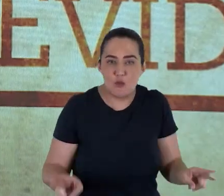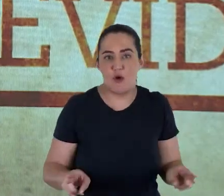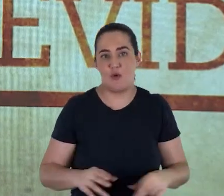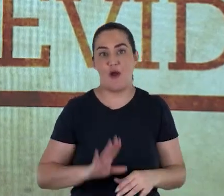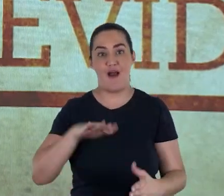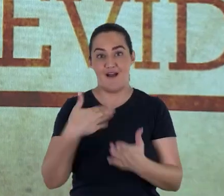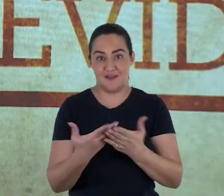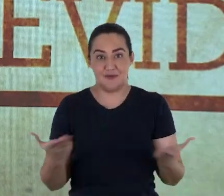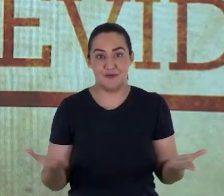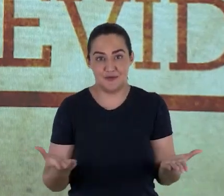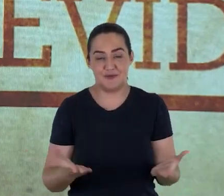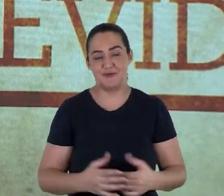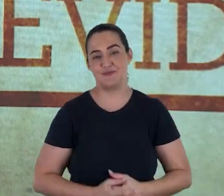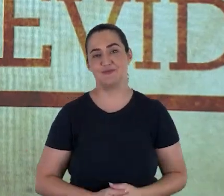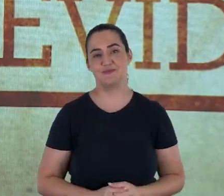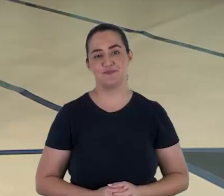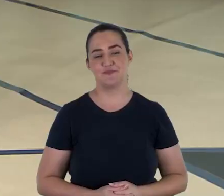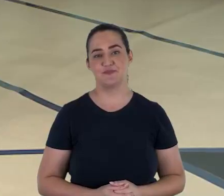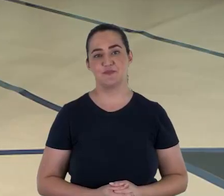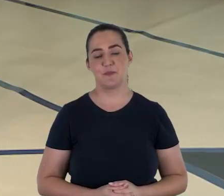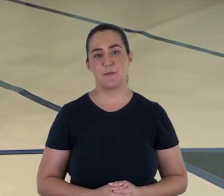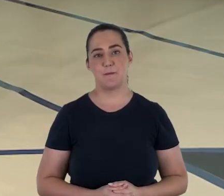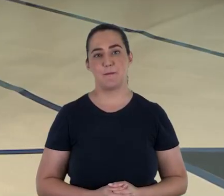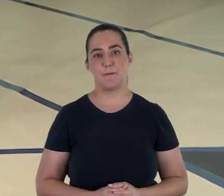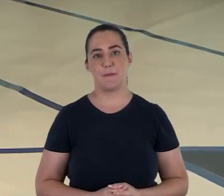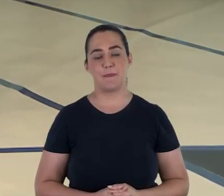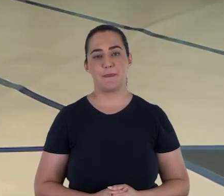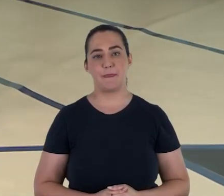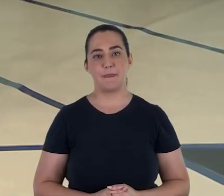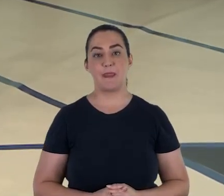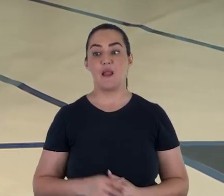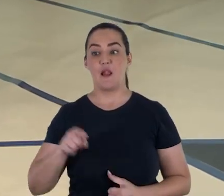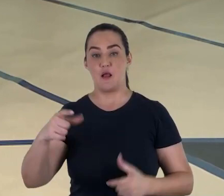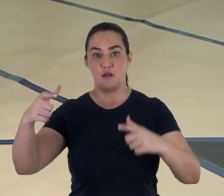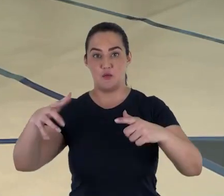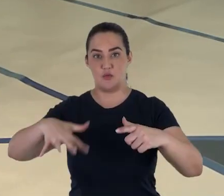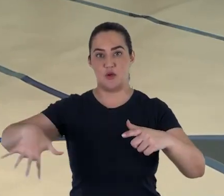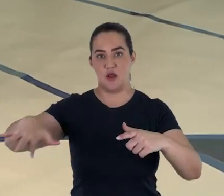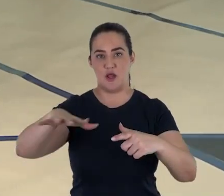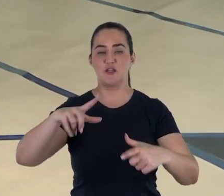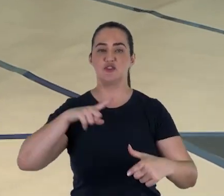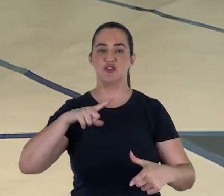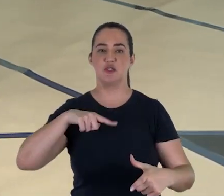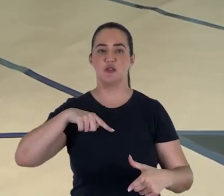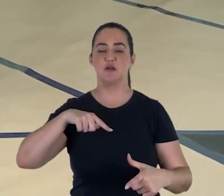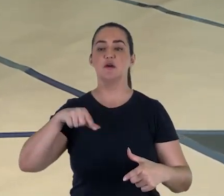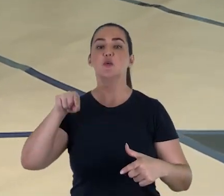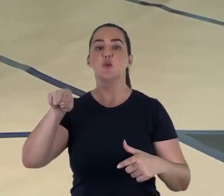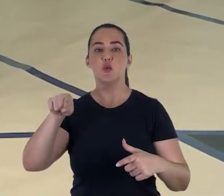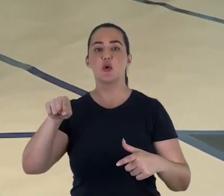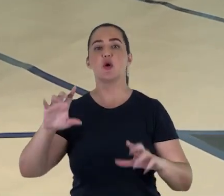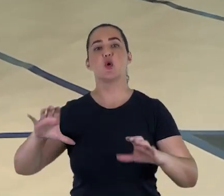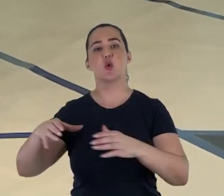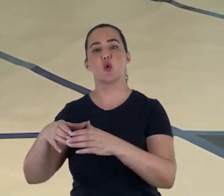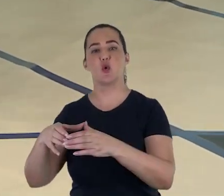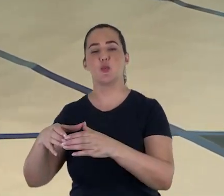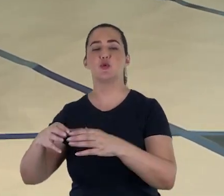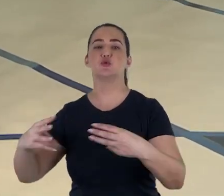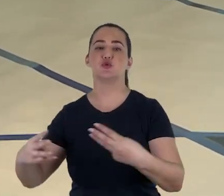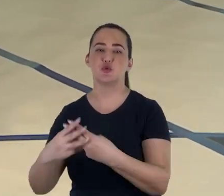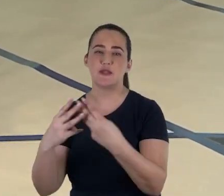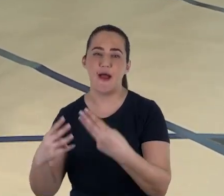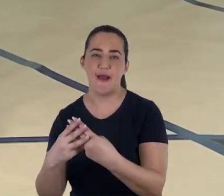possuímos hoje em nossa Bíblia. Considerando que havia ali em Qumran, uma seita judaica, talvez a seita dos